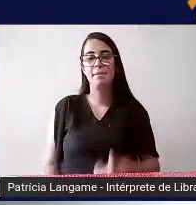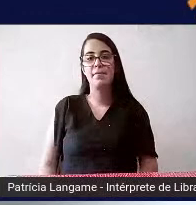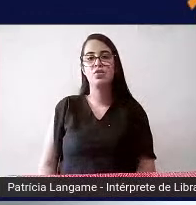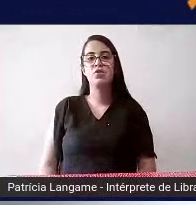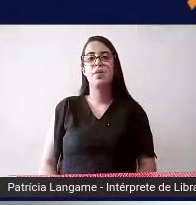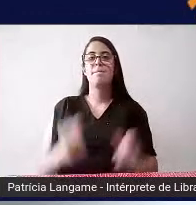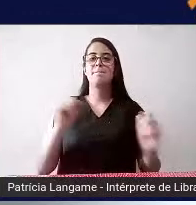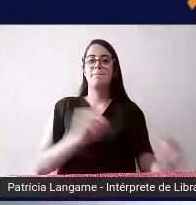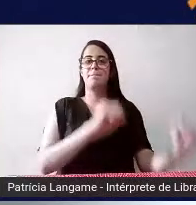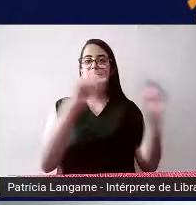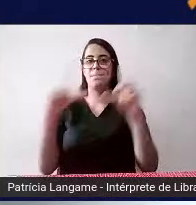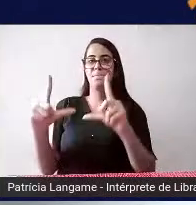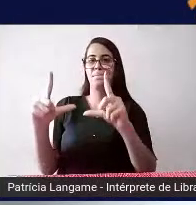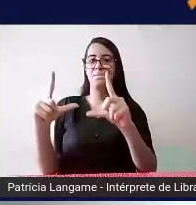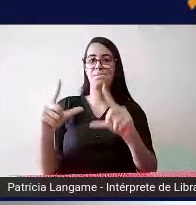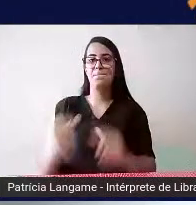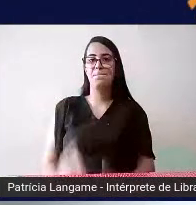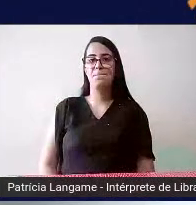passar Ginaldo